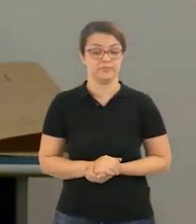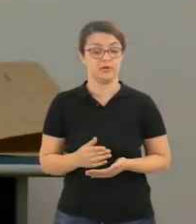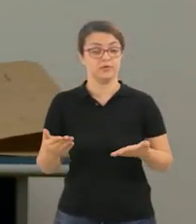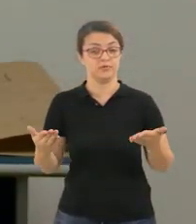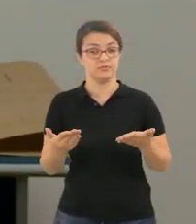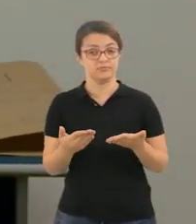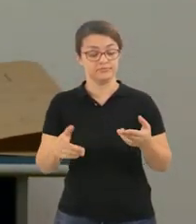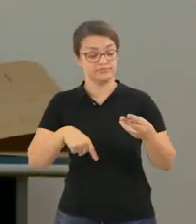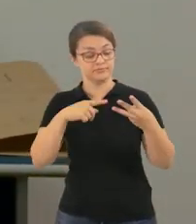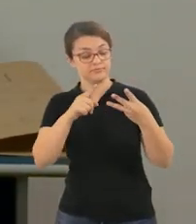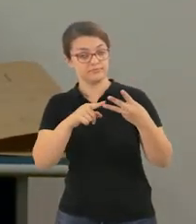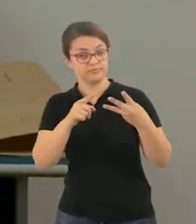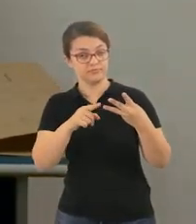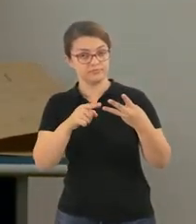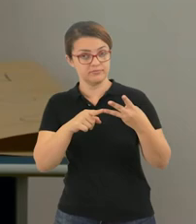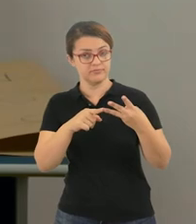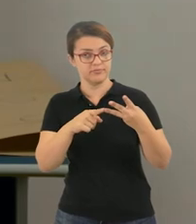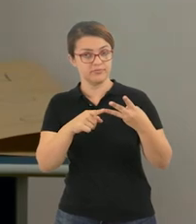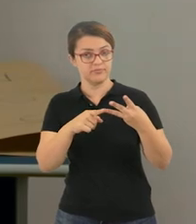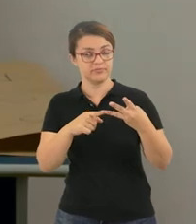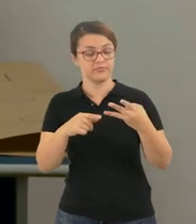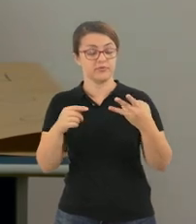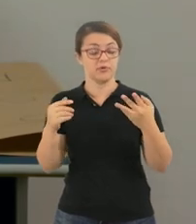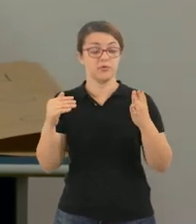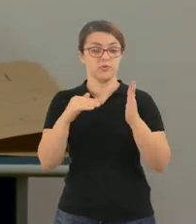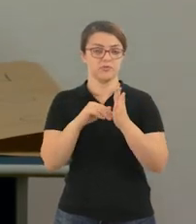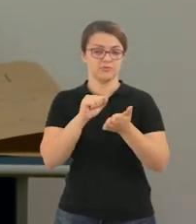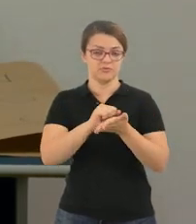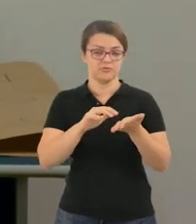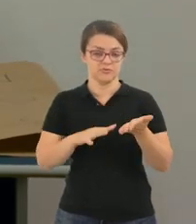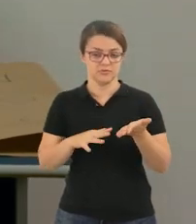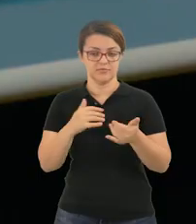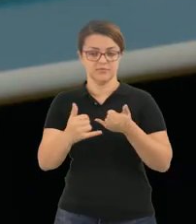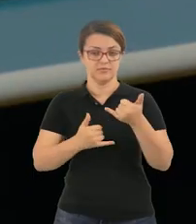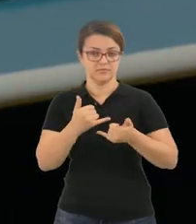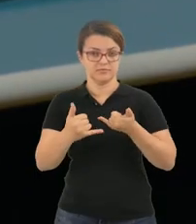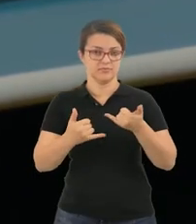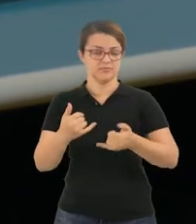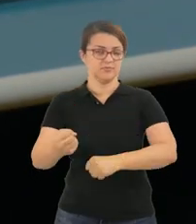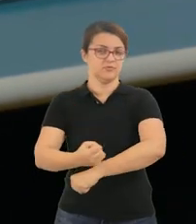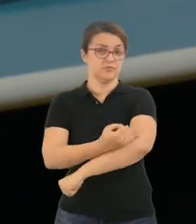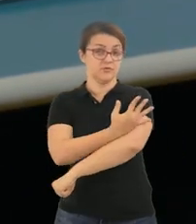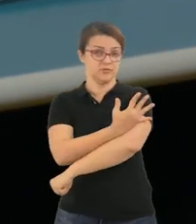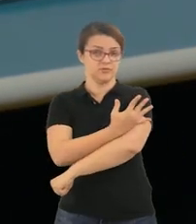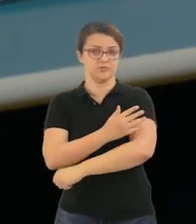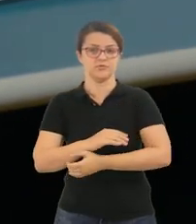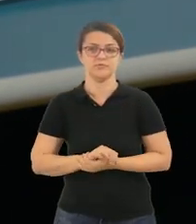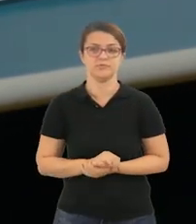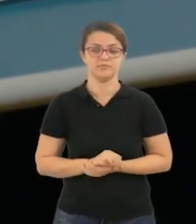Agora, vamos para a nossa terceira e última atividade, que é o jogo das emoções.